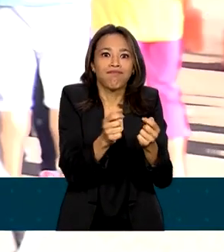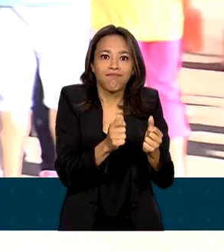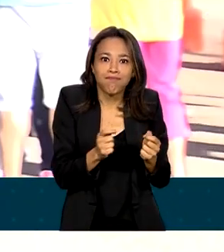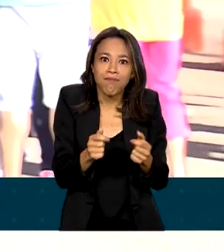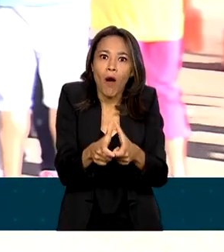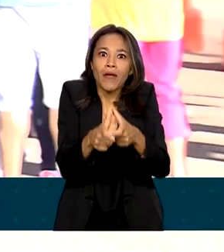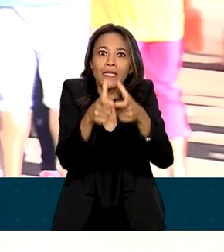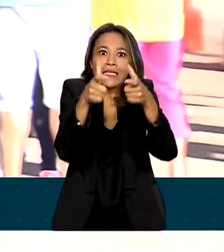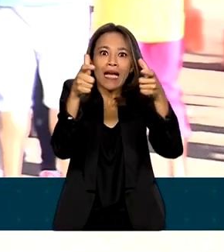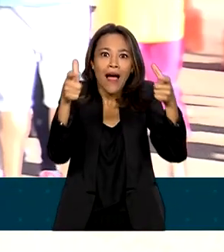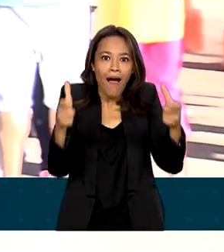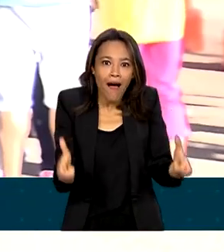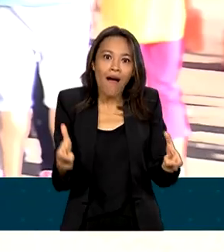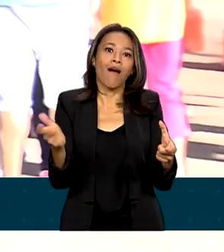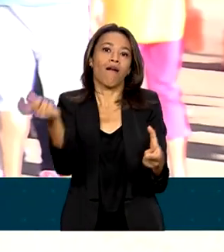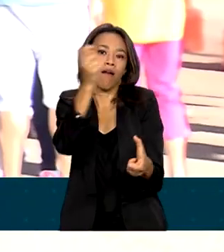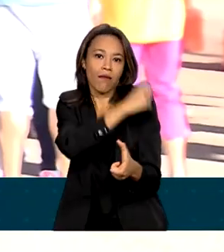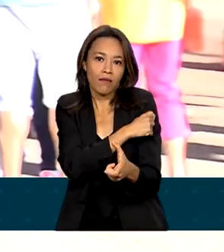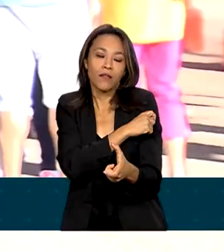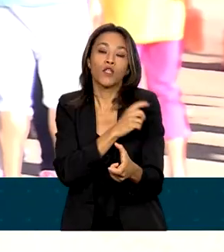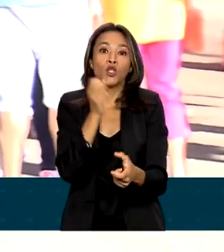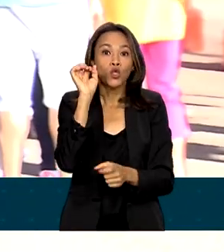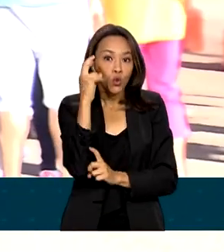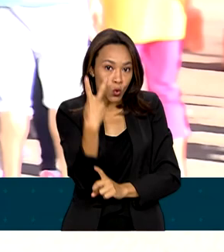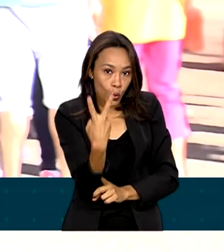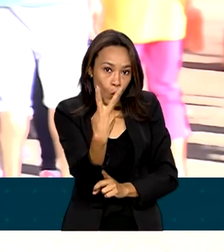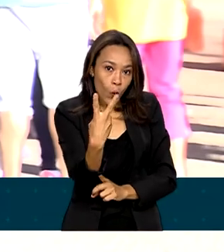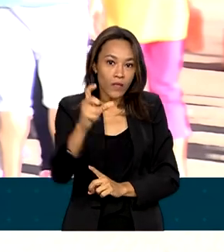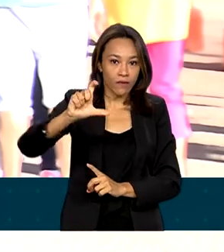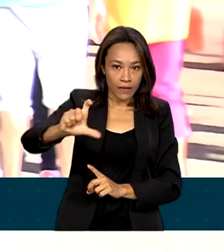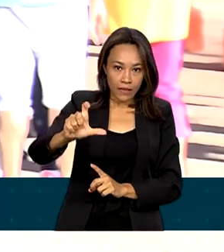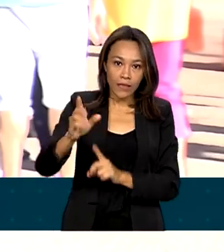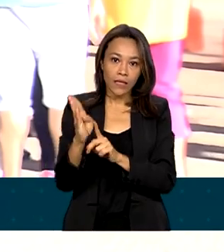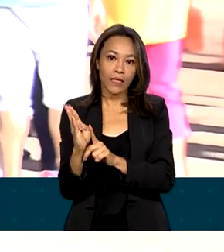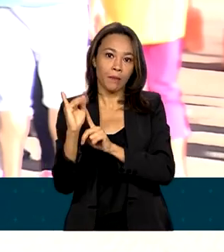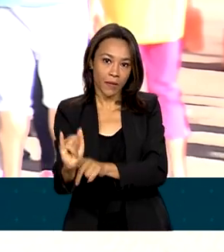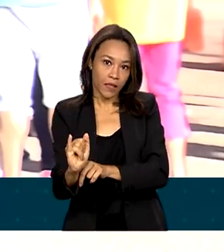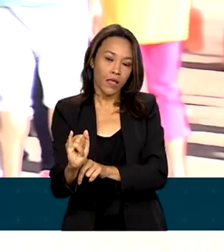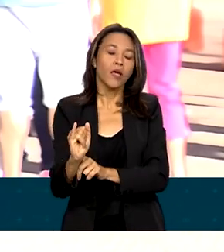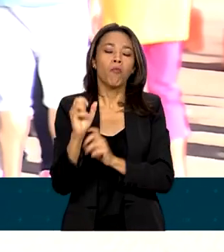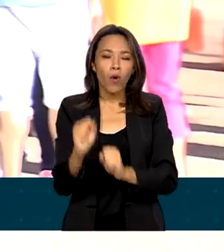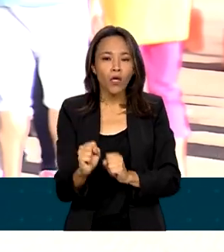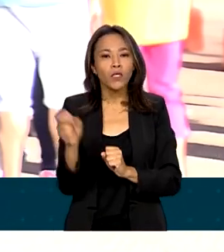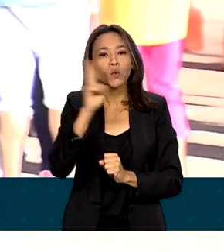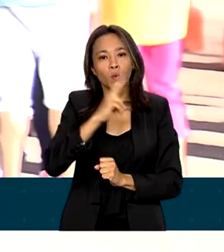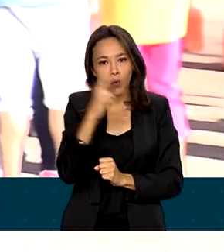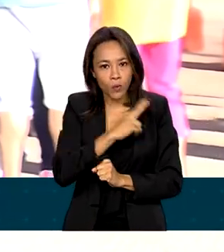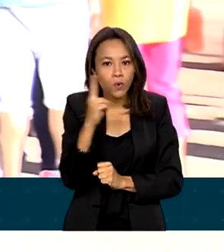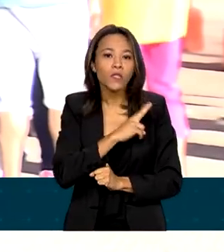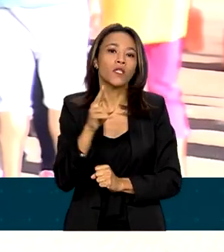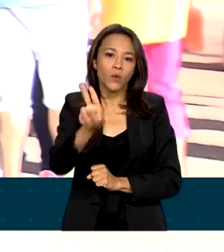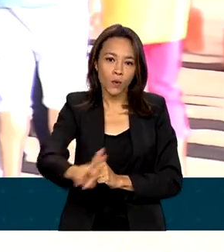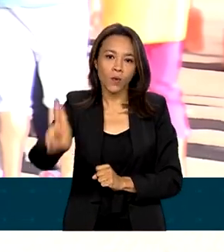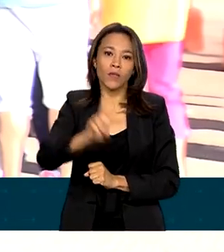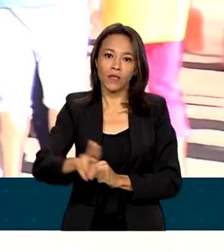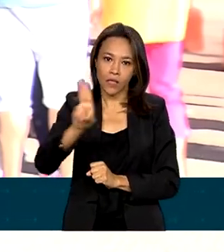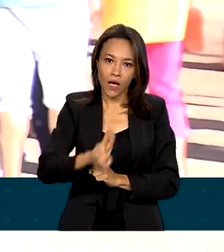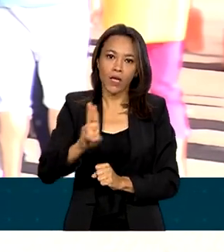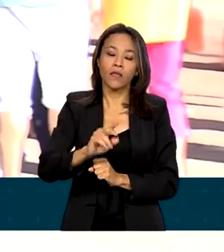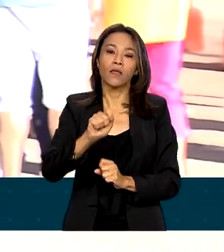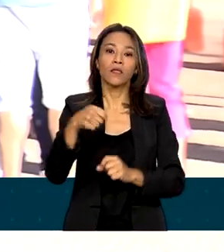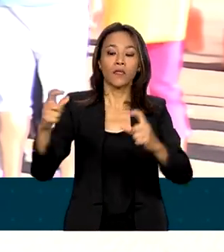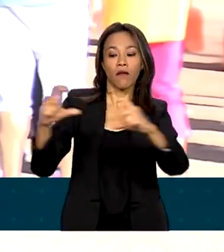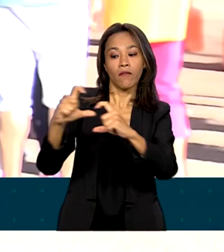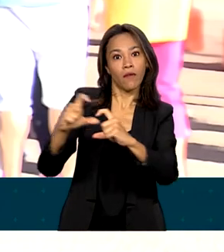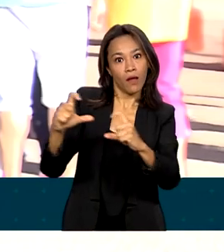No Brasil, duas vacinas bivalentes receberam autorização para uso emergencial da Anvisa. As duas são da Pfizer. A indicação é de